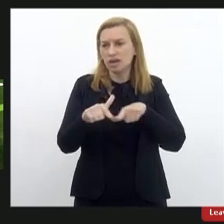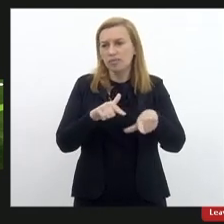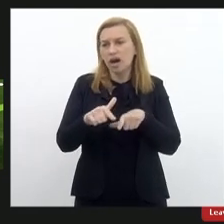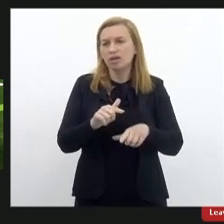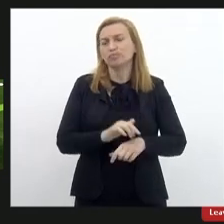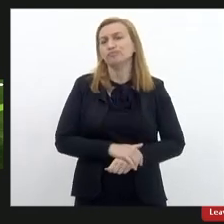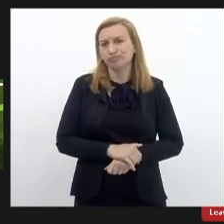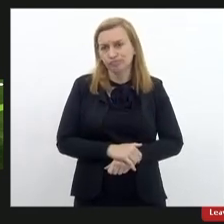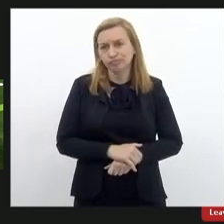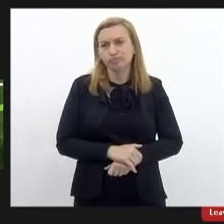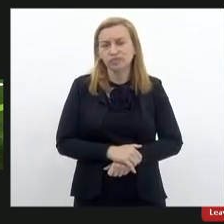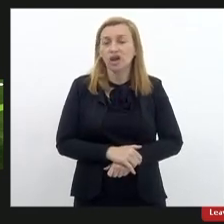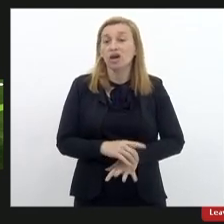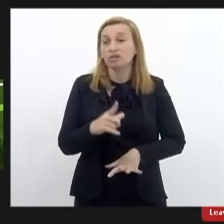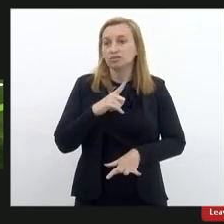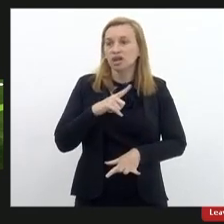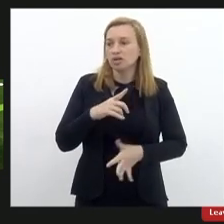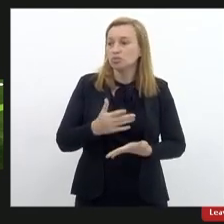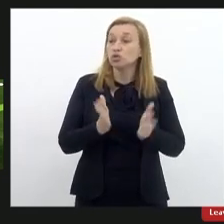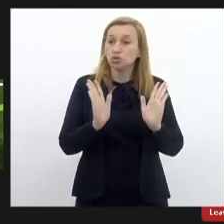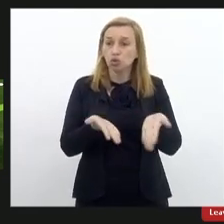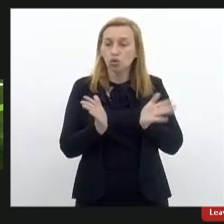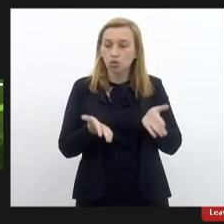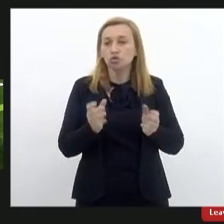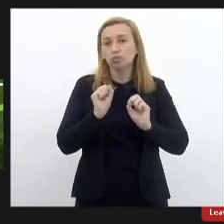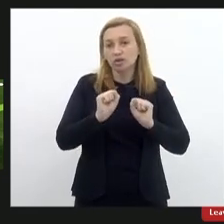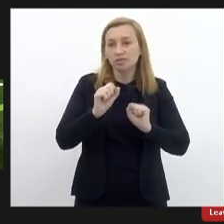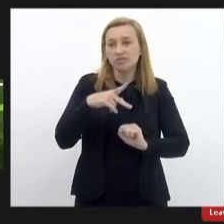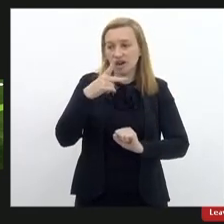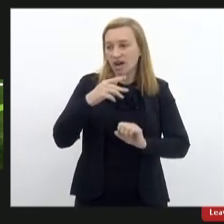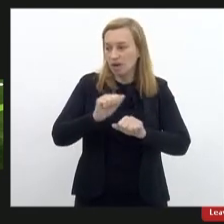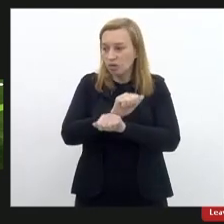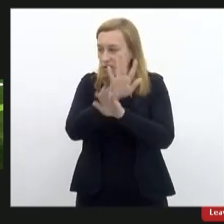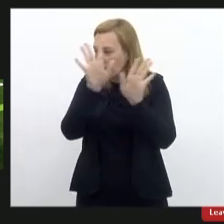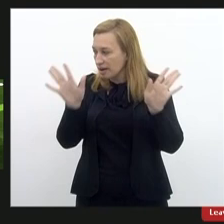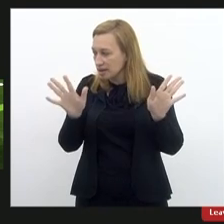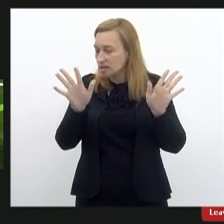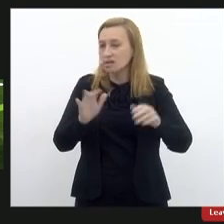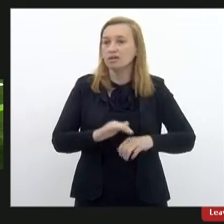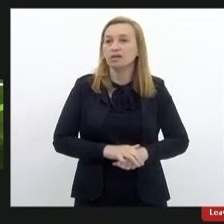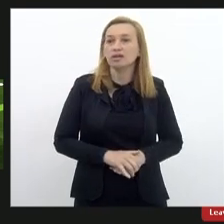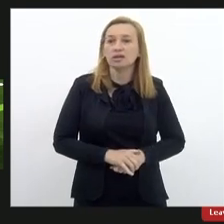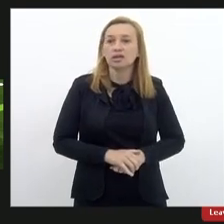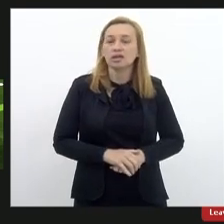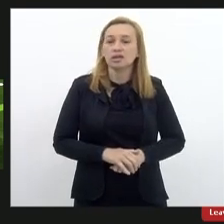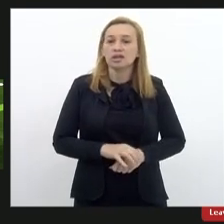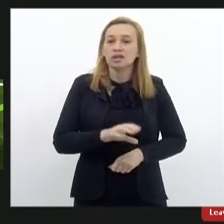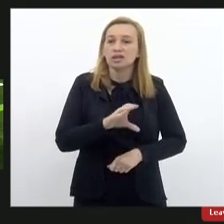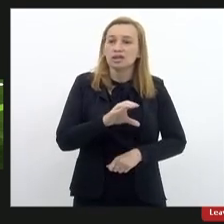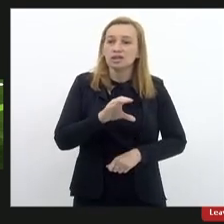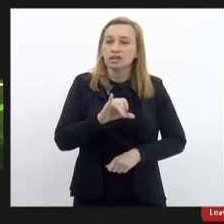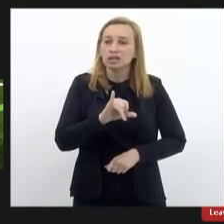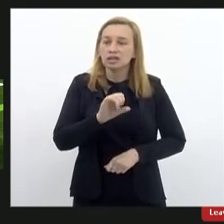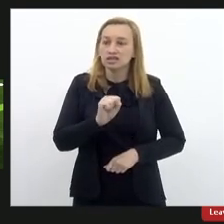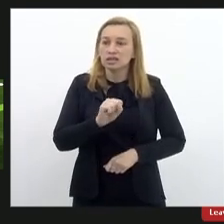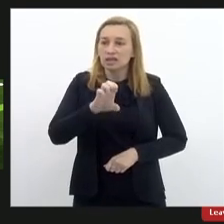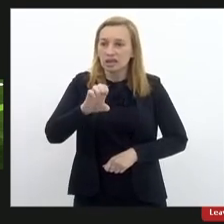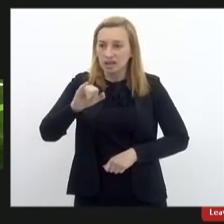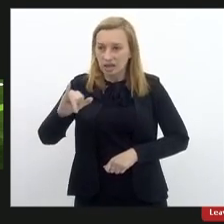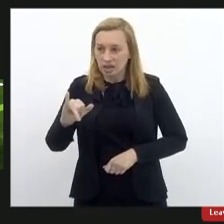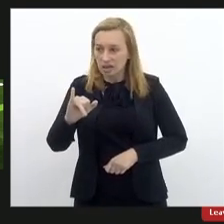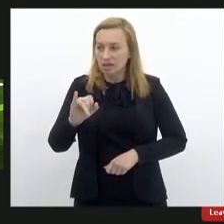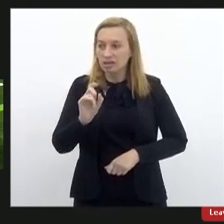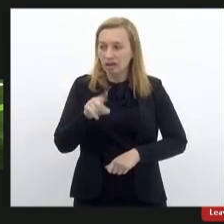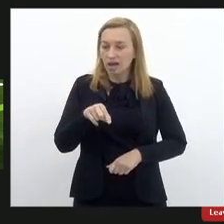temos, hoje, a gente pode falar com bastante clareza a CES, que,